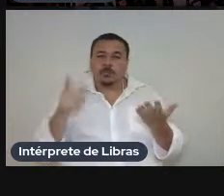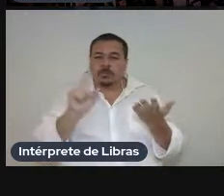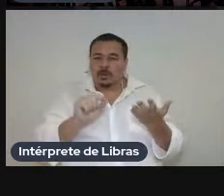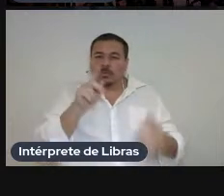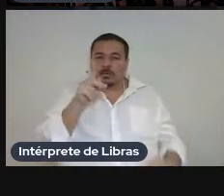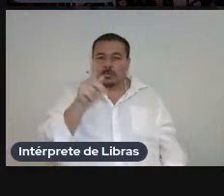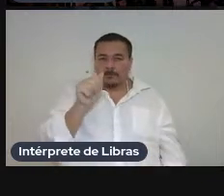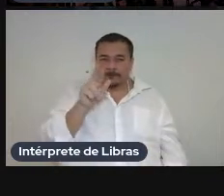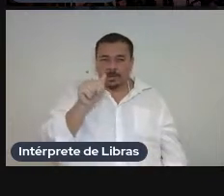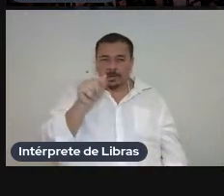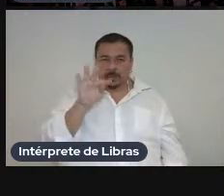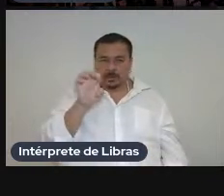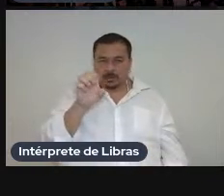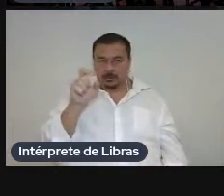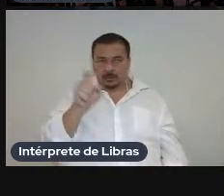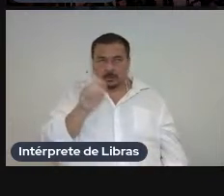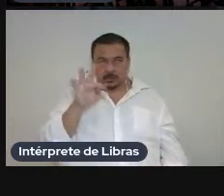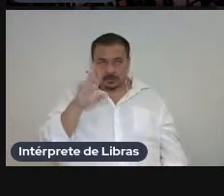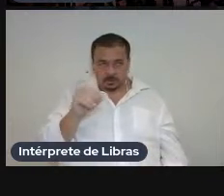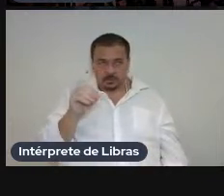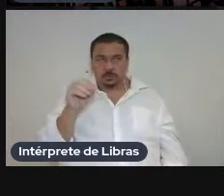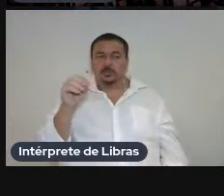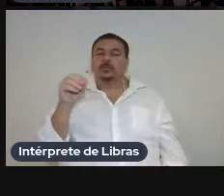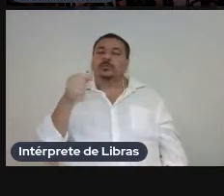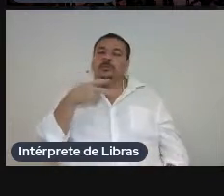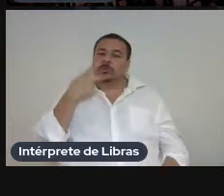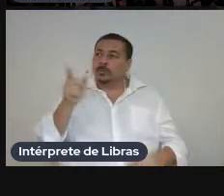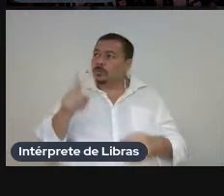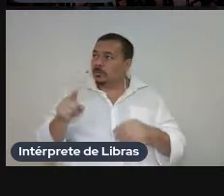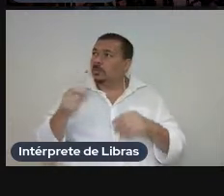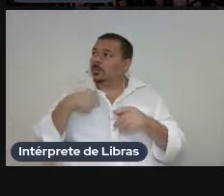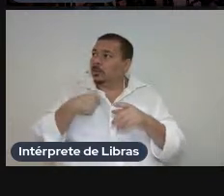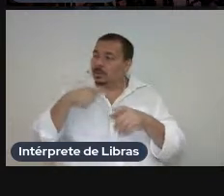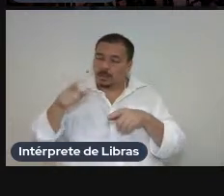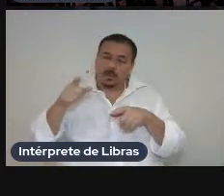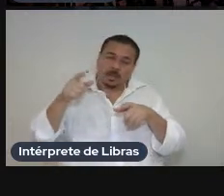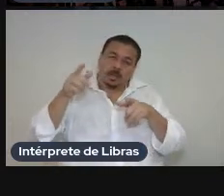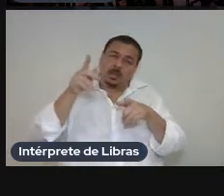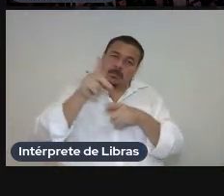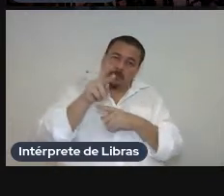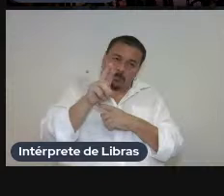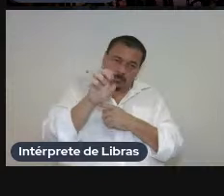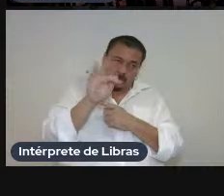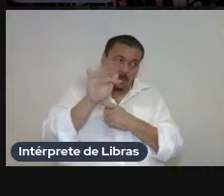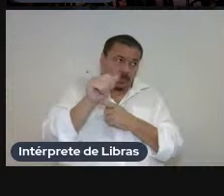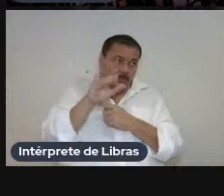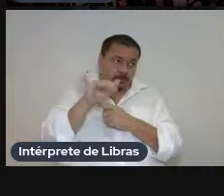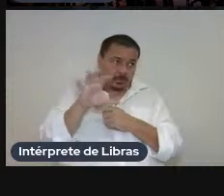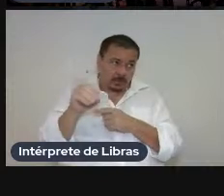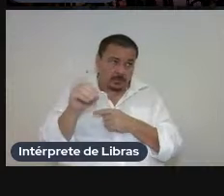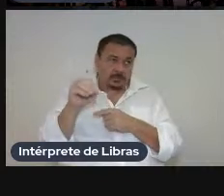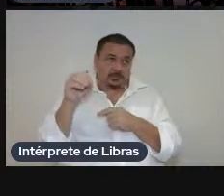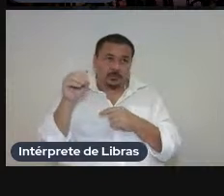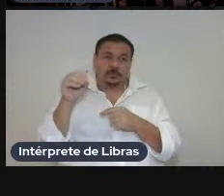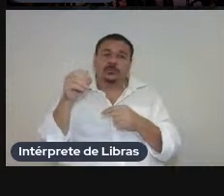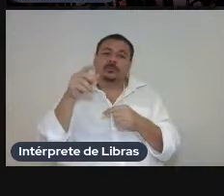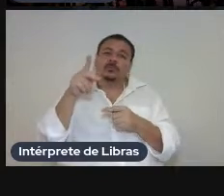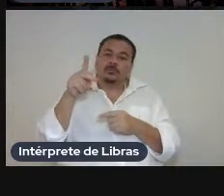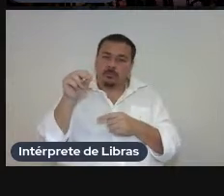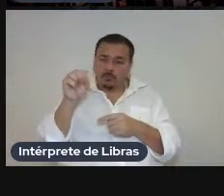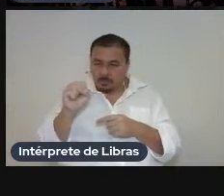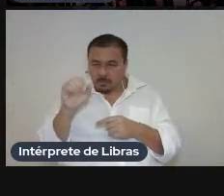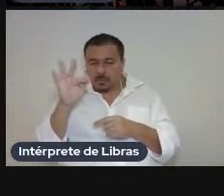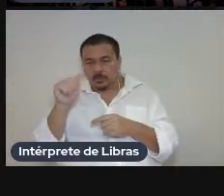discurso que acompanha cada livro os textos de apoio para fácil pós-fácil